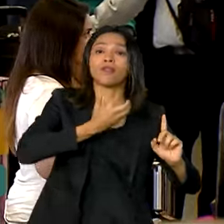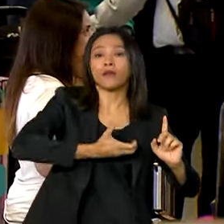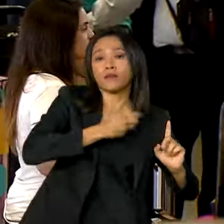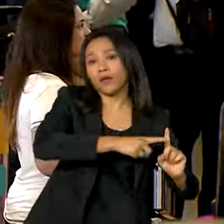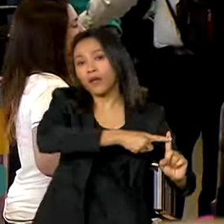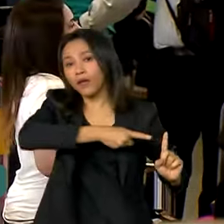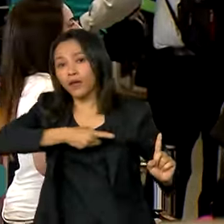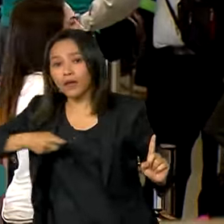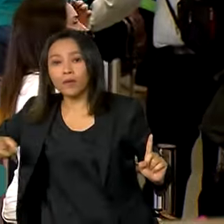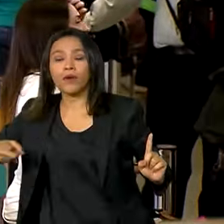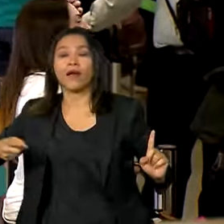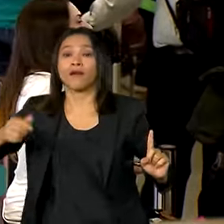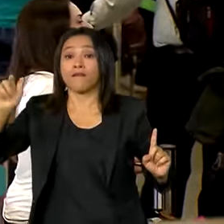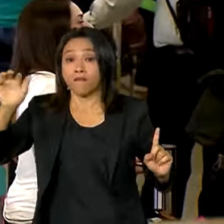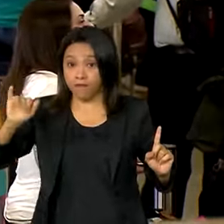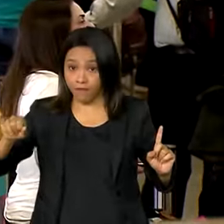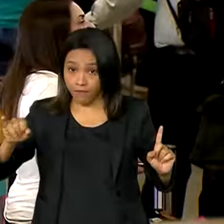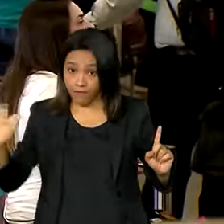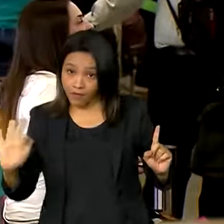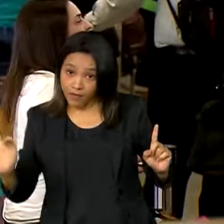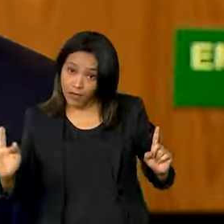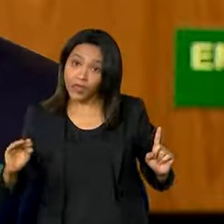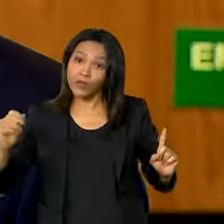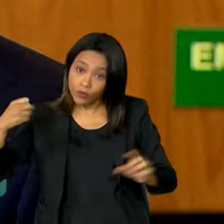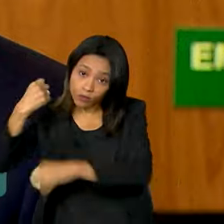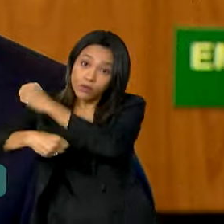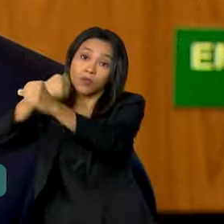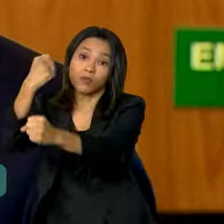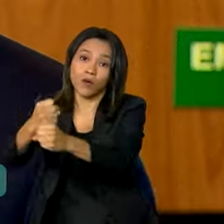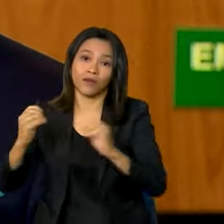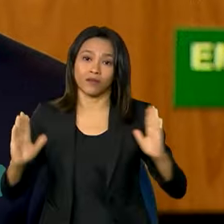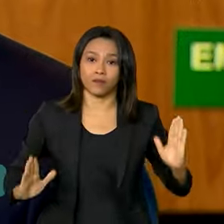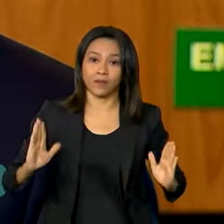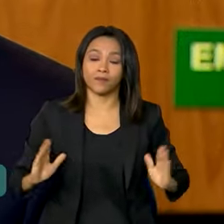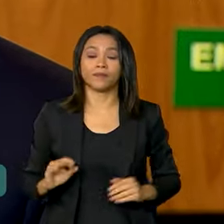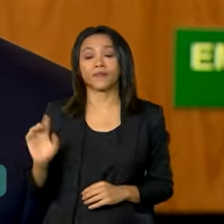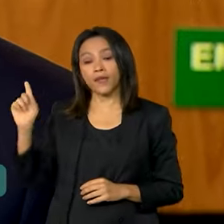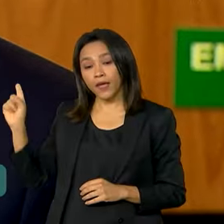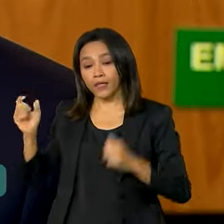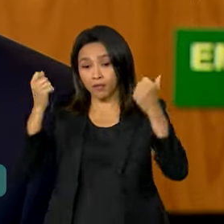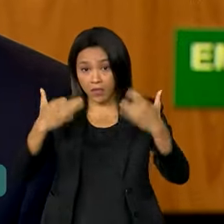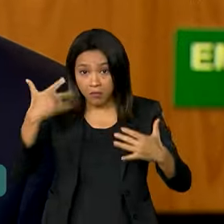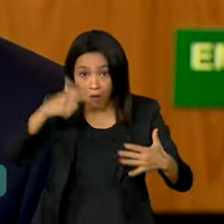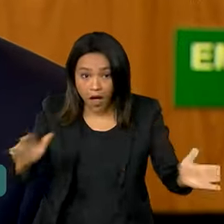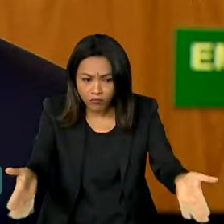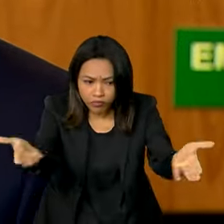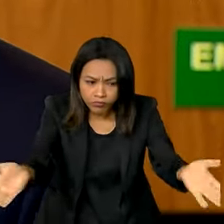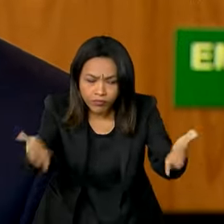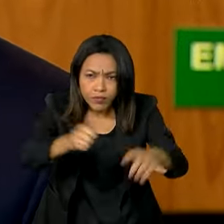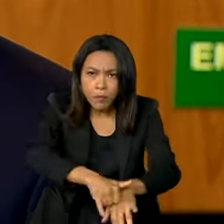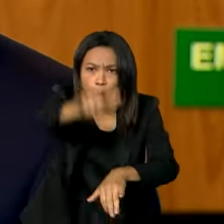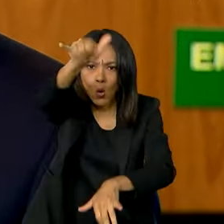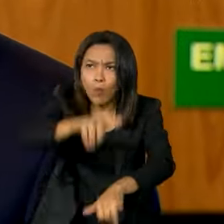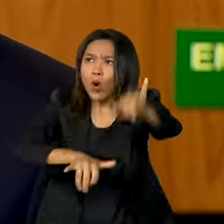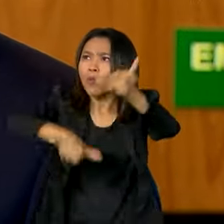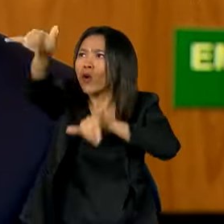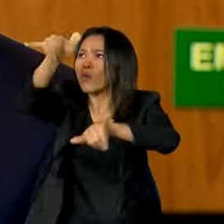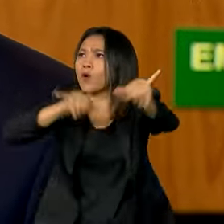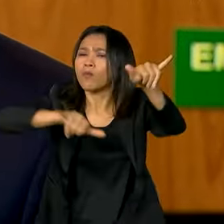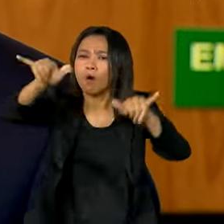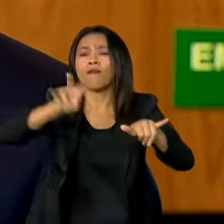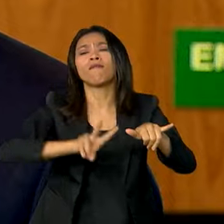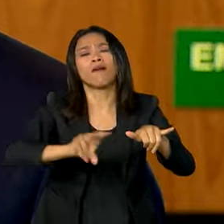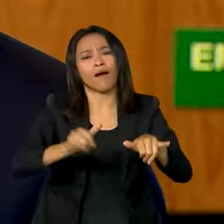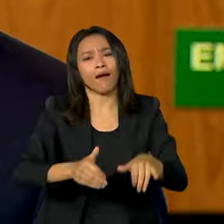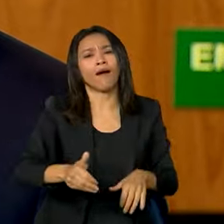e fevereiro de 2025. Quanto mais essa malha aérea for intensificada, for fortalecida, vai